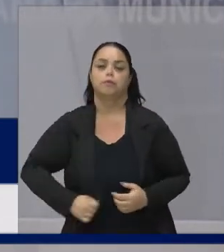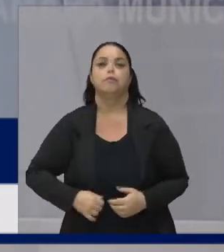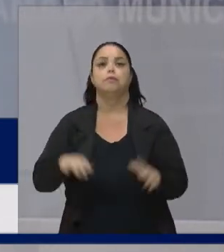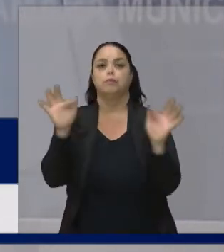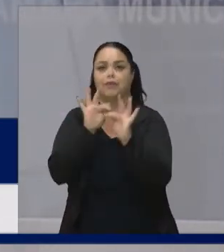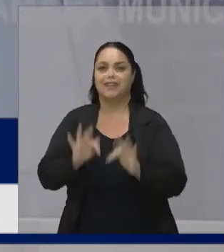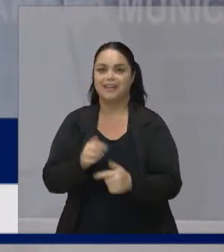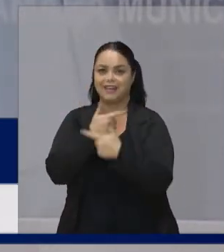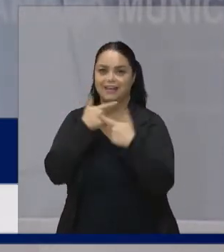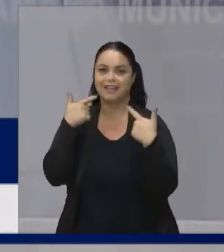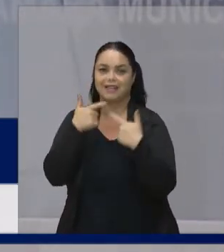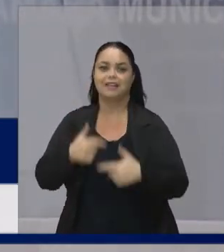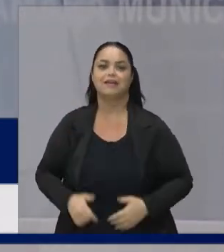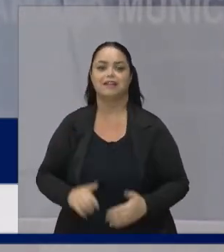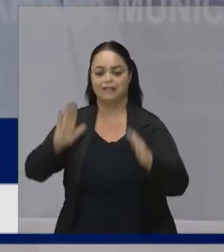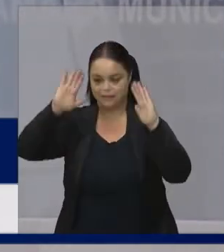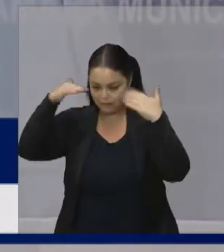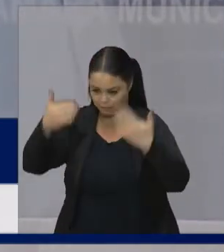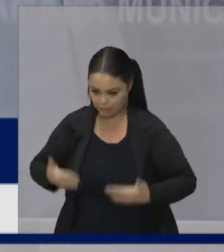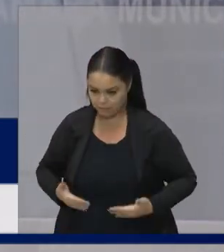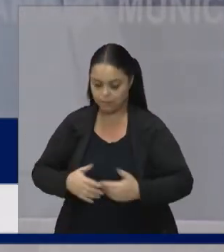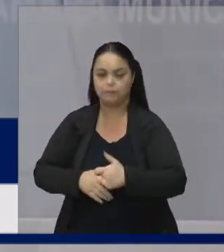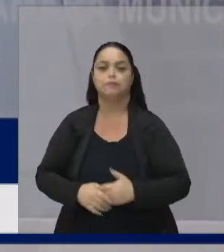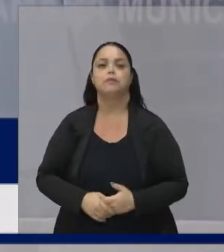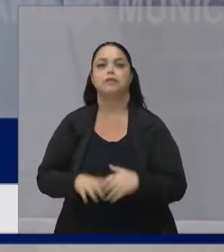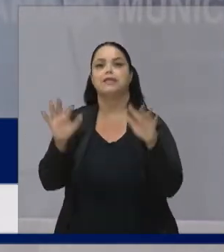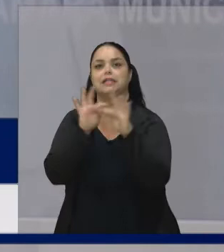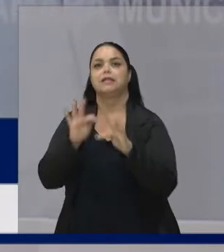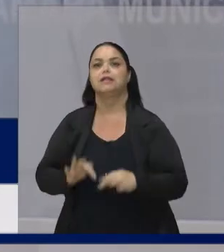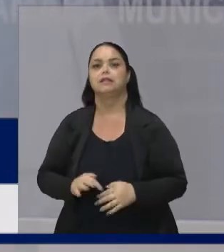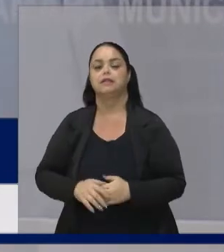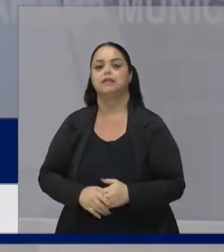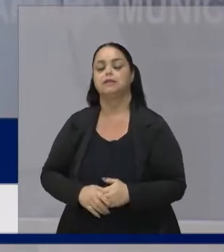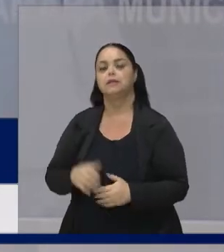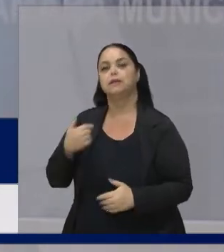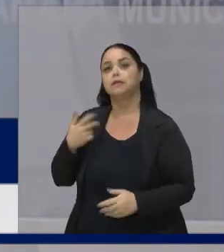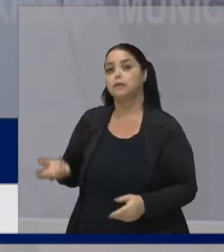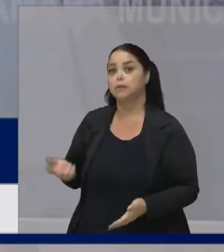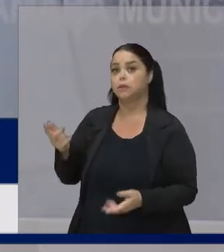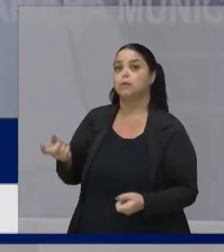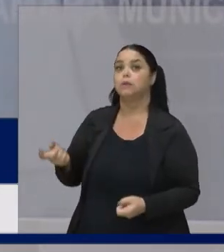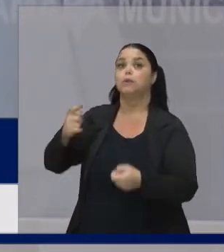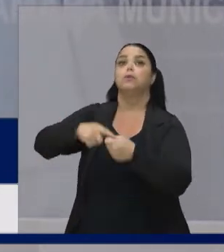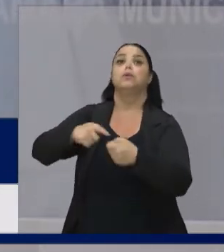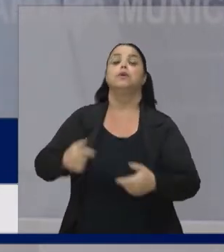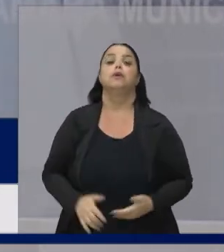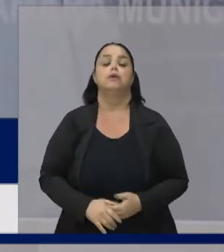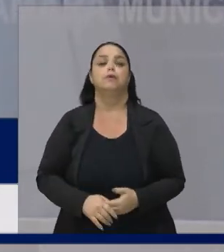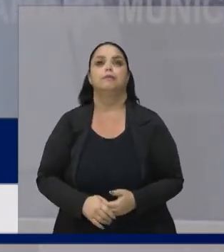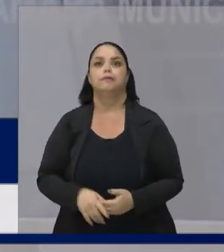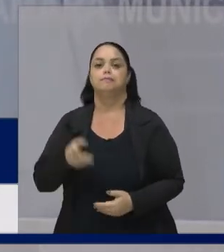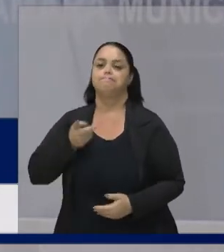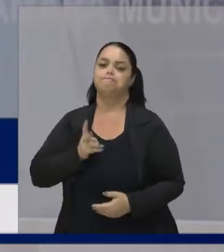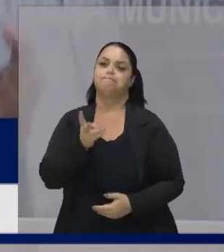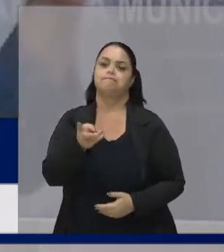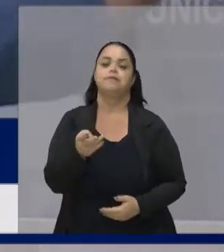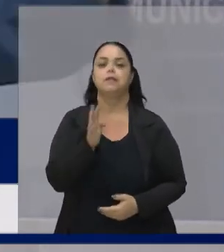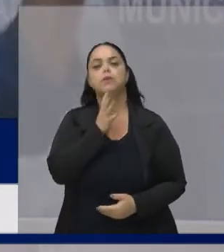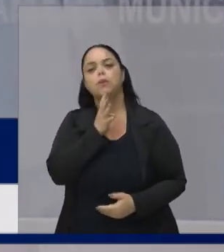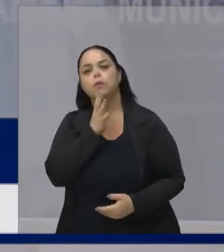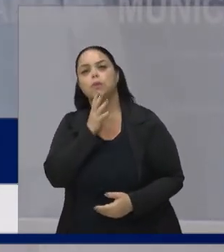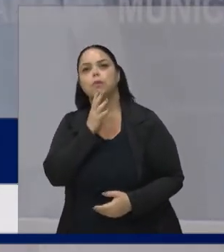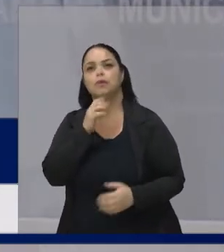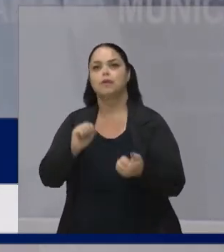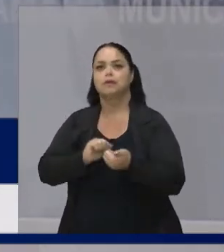muito feliz De receber Uma homenagem Fico muito feliz De estar aqui Como eu falei Quero voltar mais vezes Quero realmente conhecer O